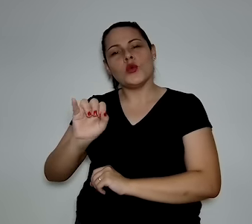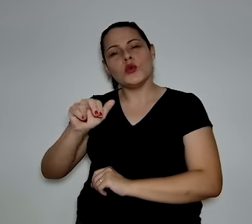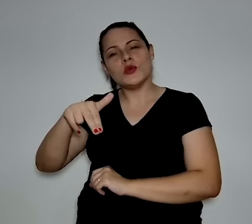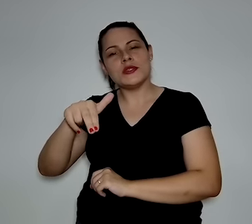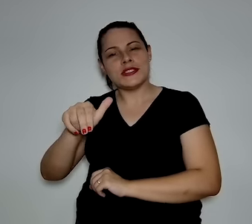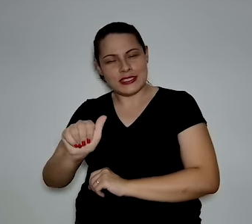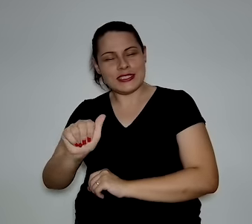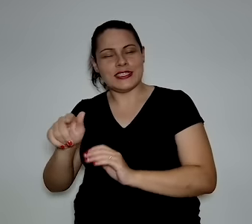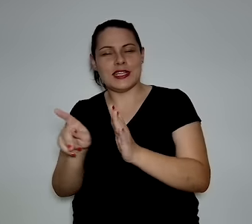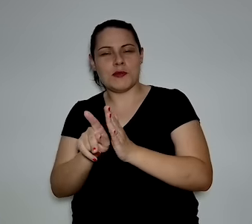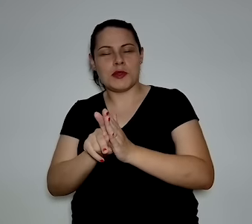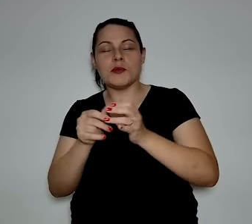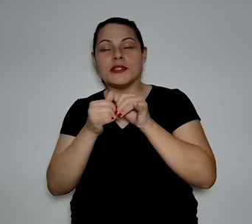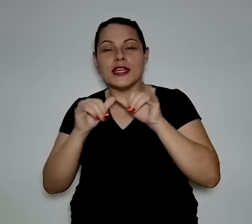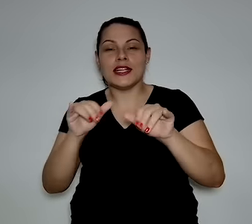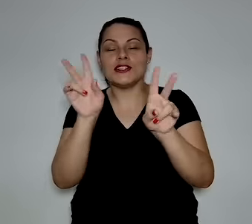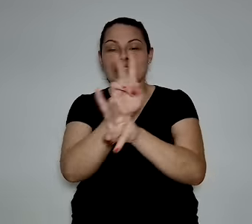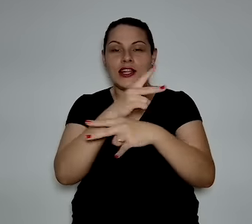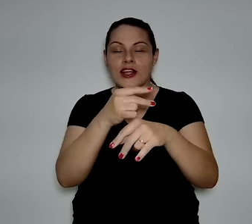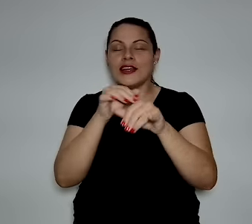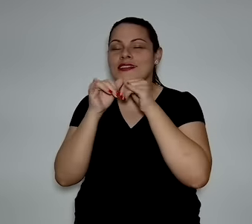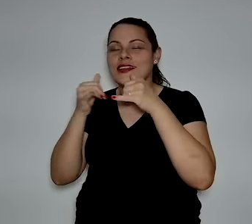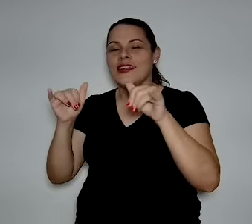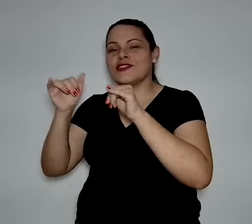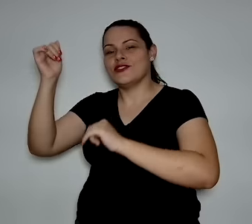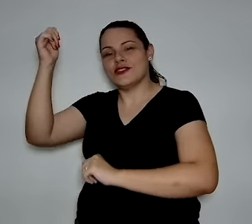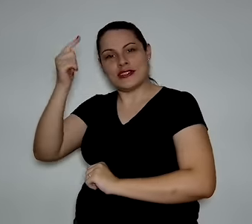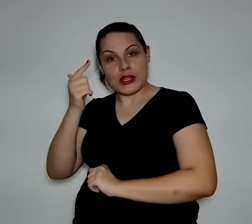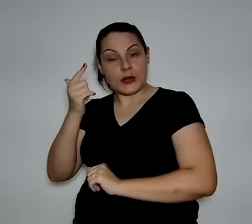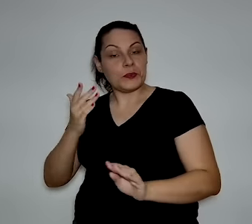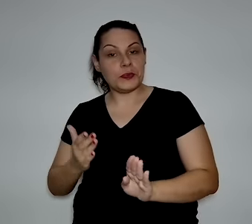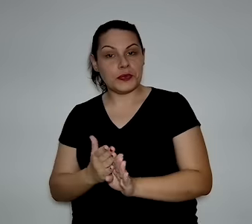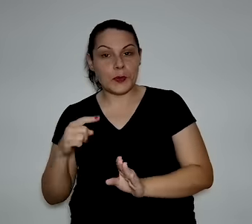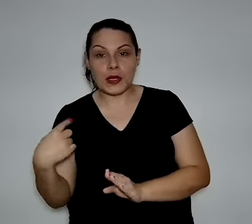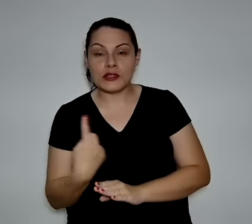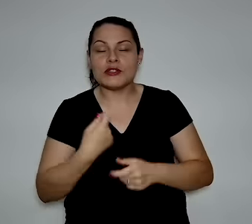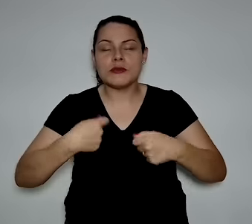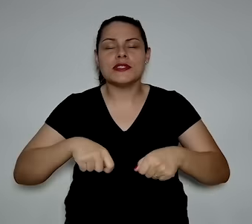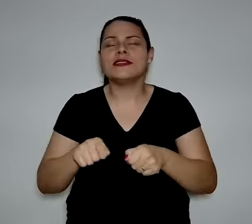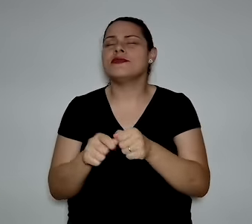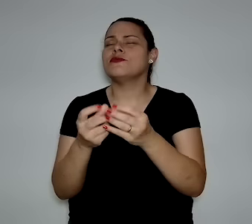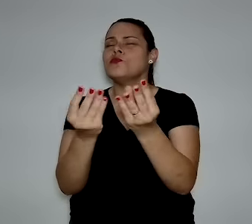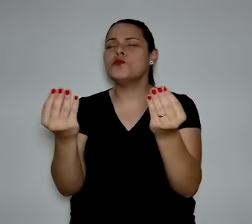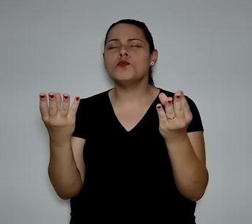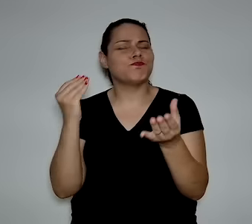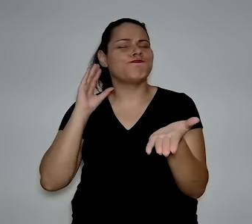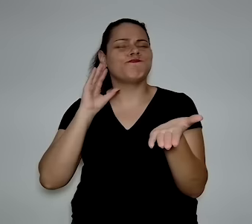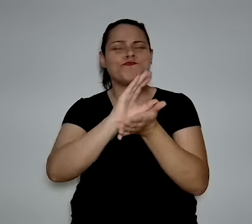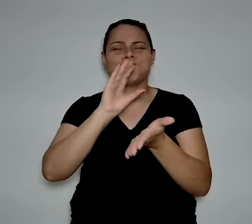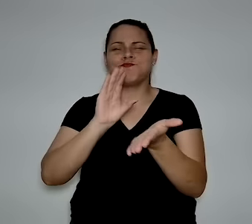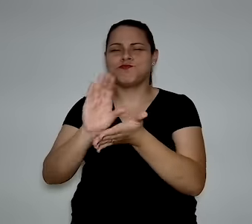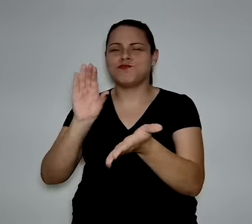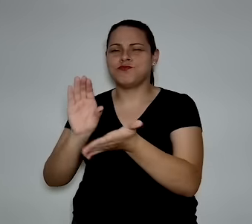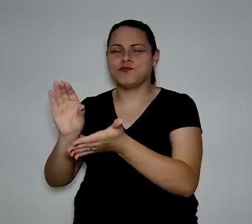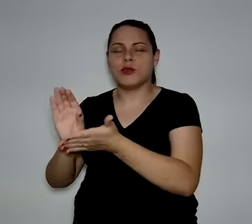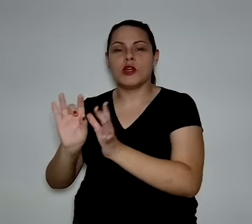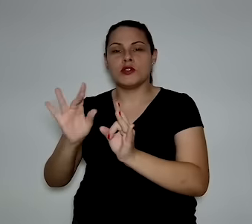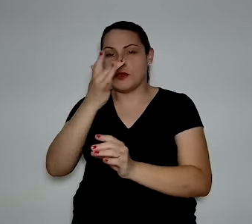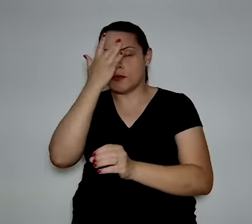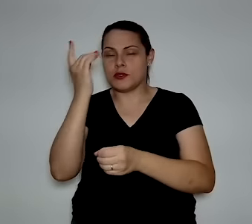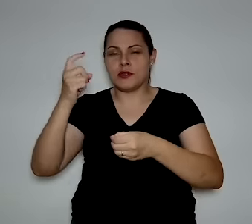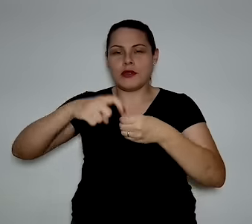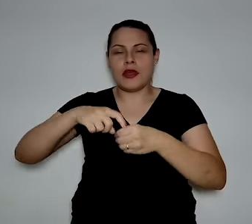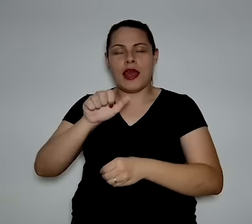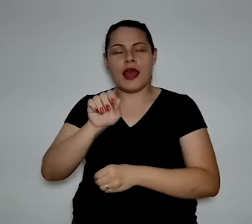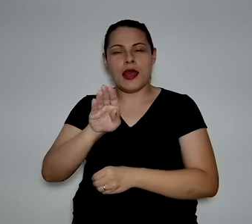de hidrogênio verde, é a refinaria da energia eólica e da energia solar. Então, você precisa de muitos investimentos. Só os